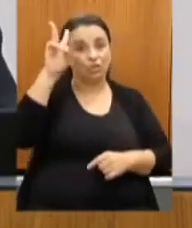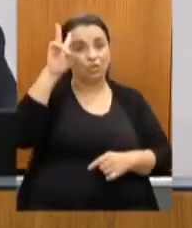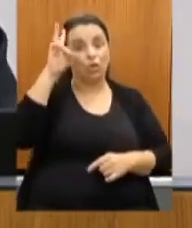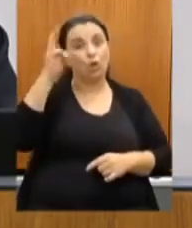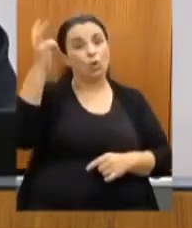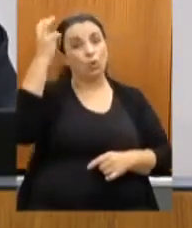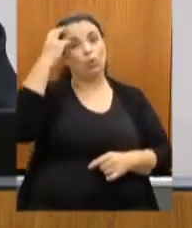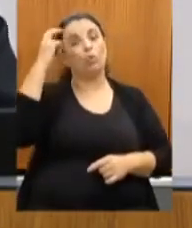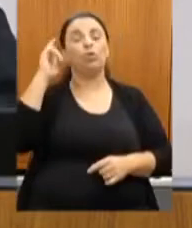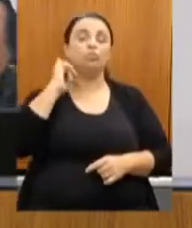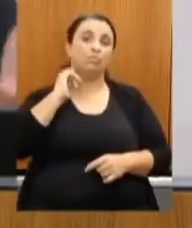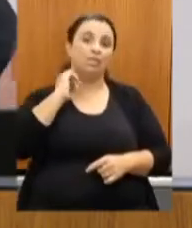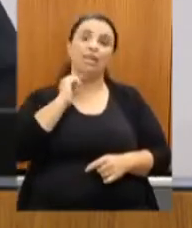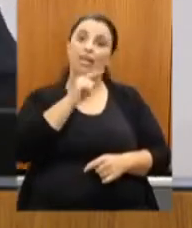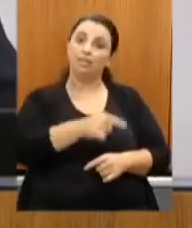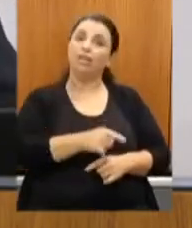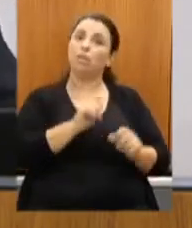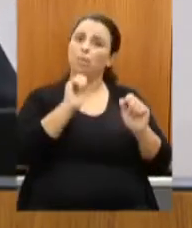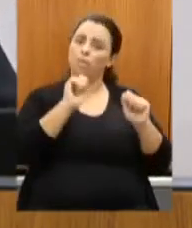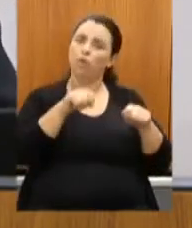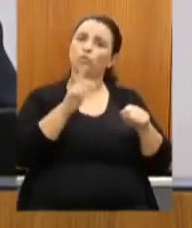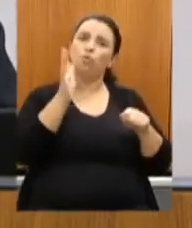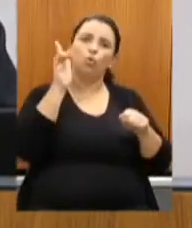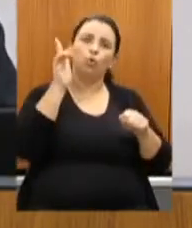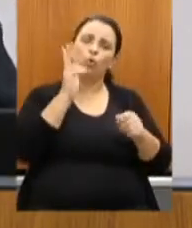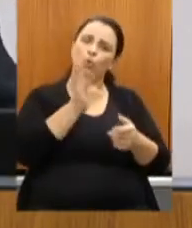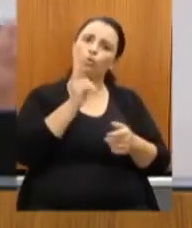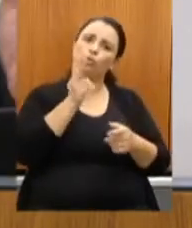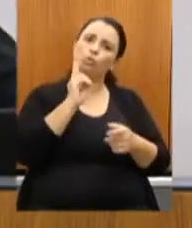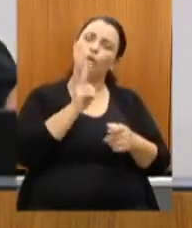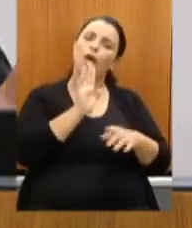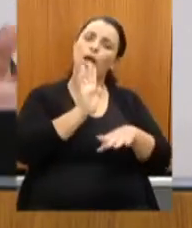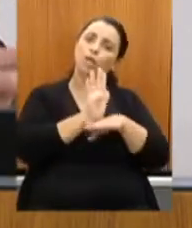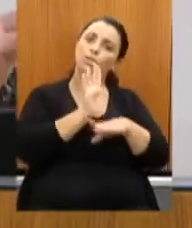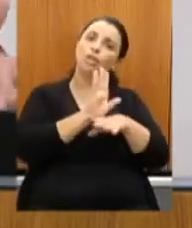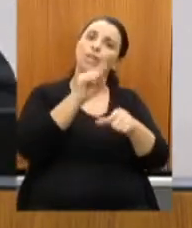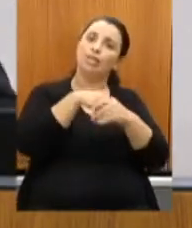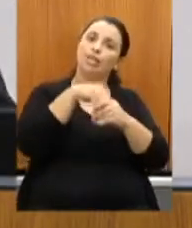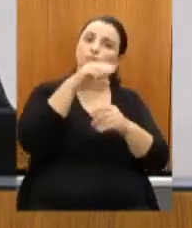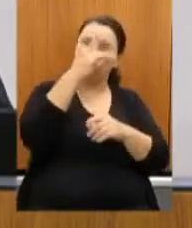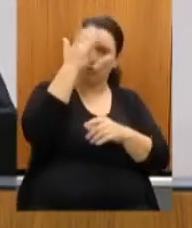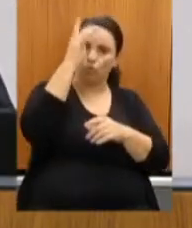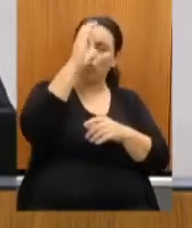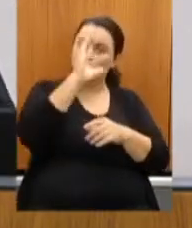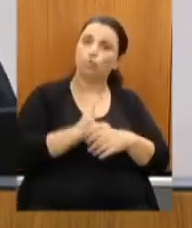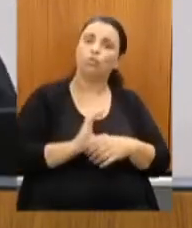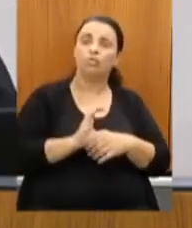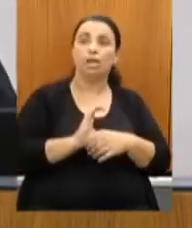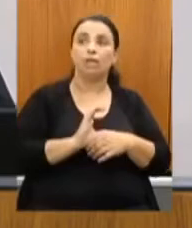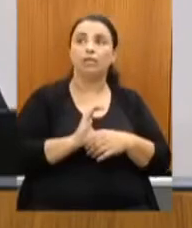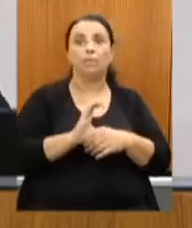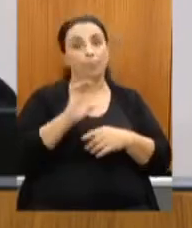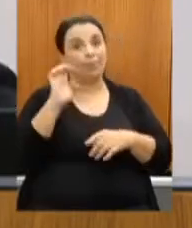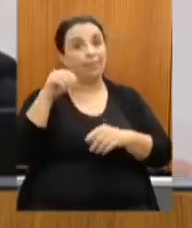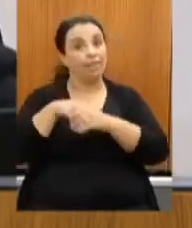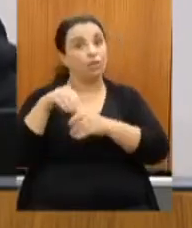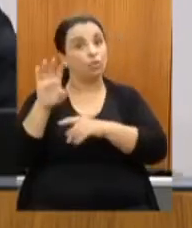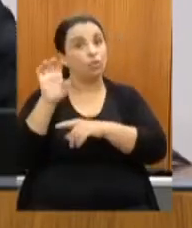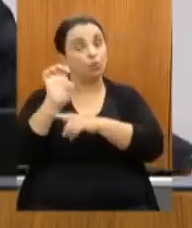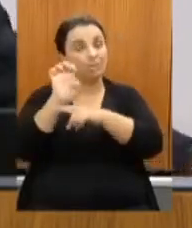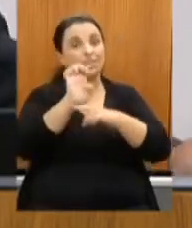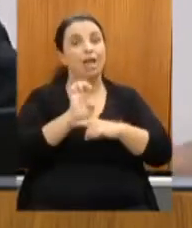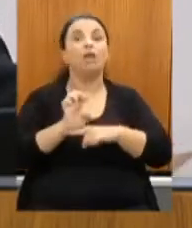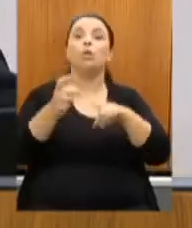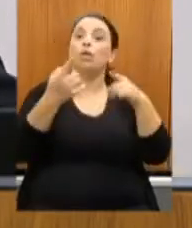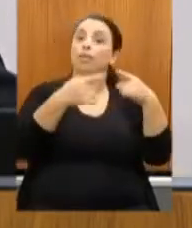Minas Gerais, possam continuar contribuindo com os nossos conselhos, repito, que seja a nível estadual, que seja também a